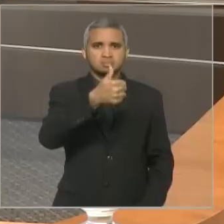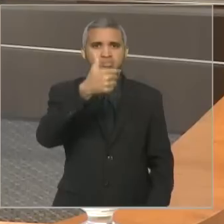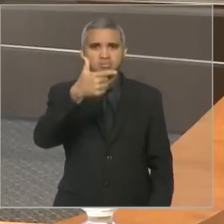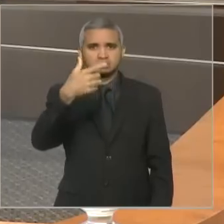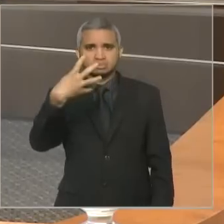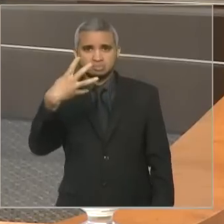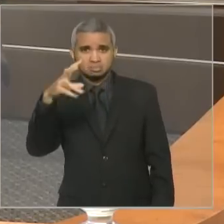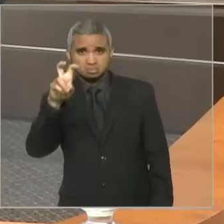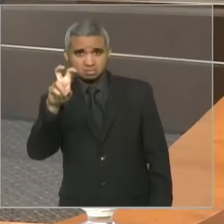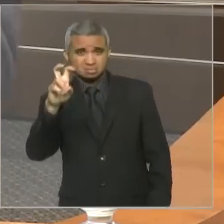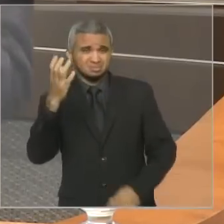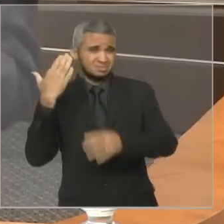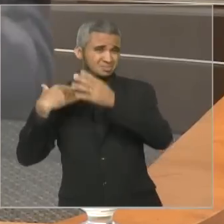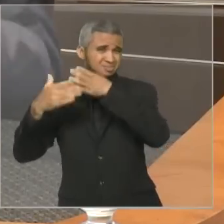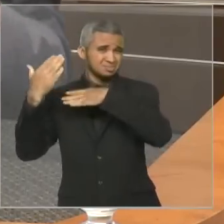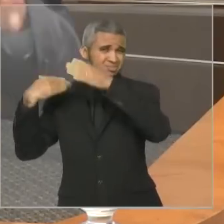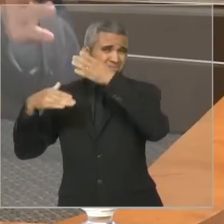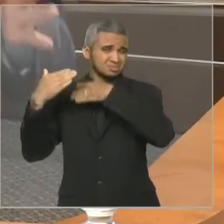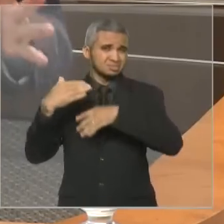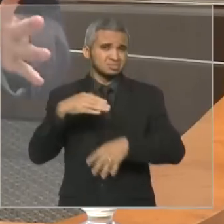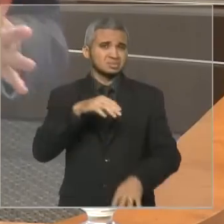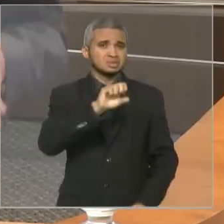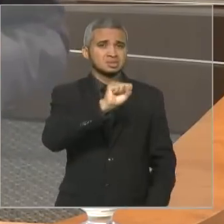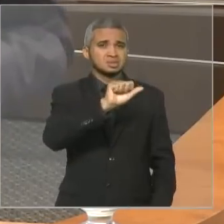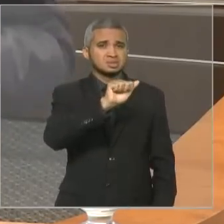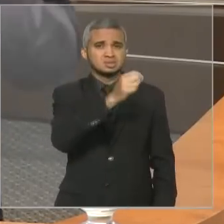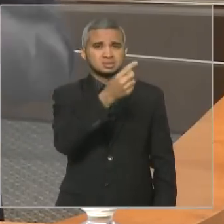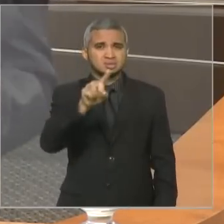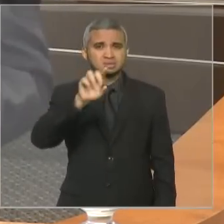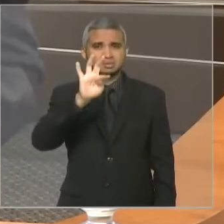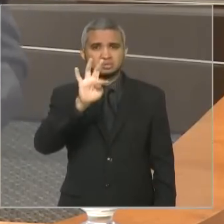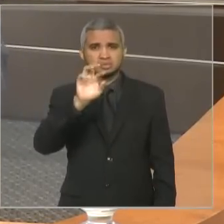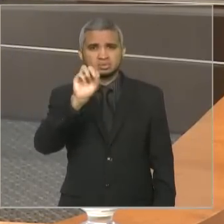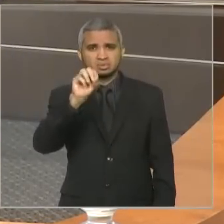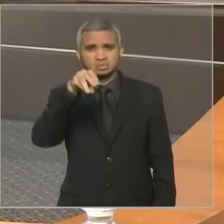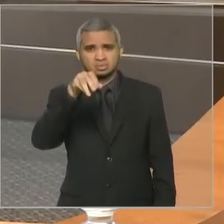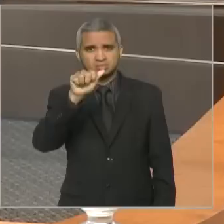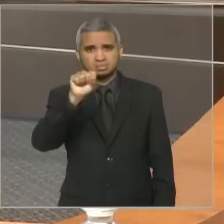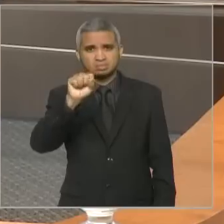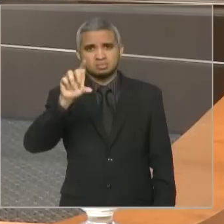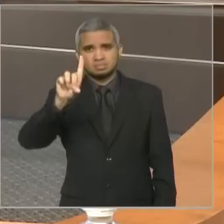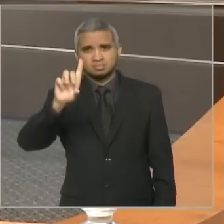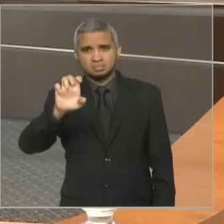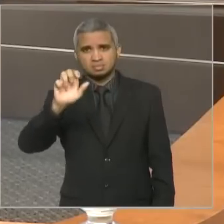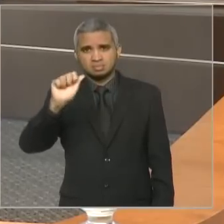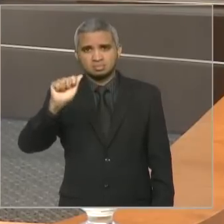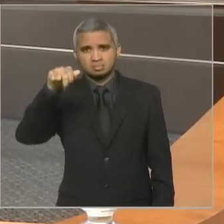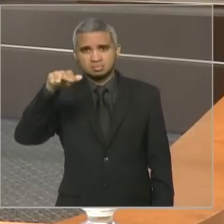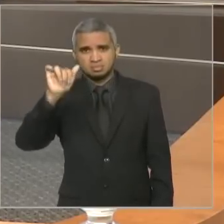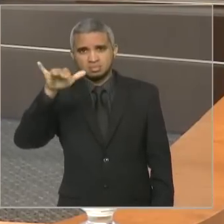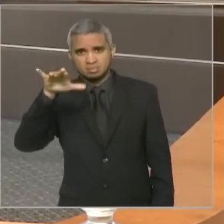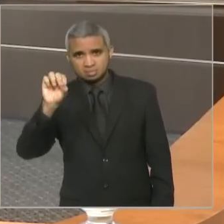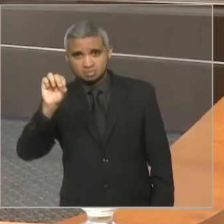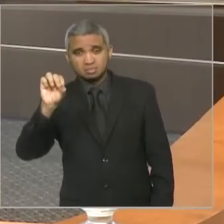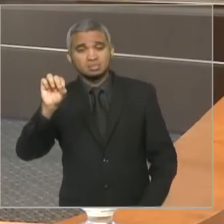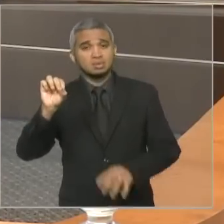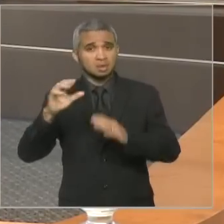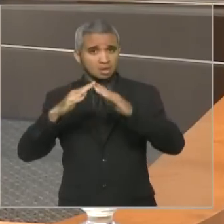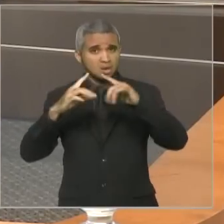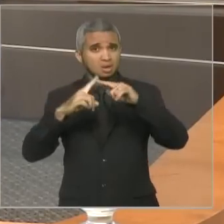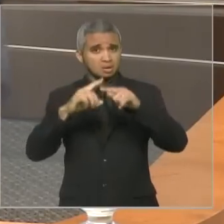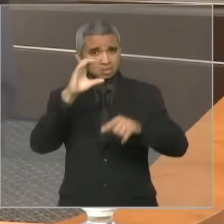Aquino. Ou seja, a própria igreja reconheceu os seus equívocos e os seus erros, quando o massacre por parte do clérigo